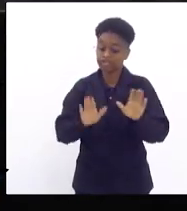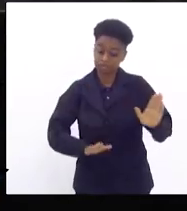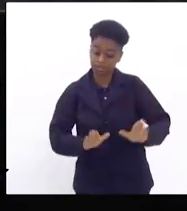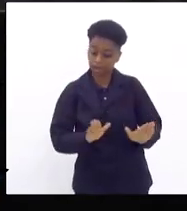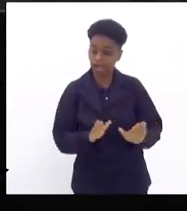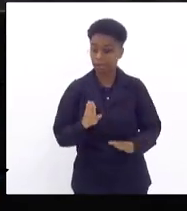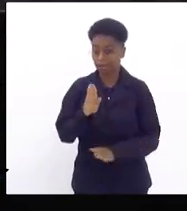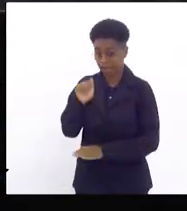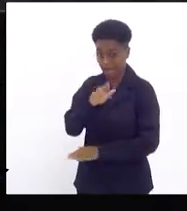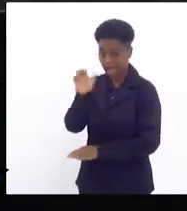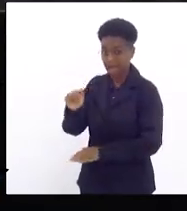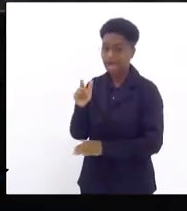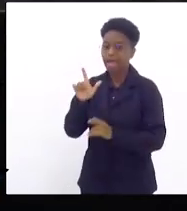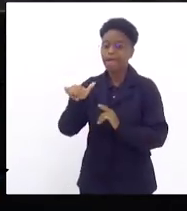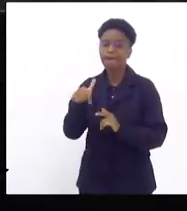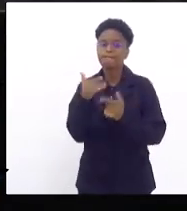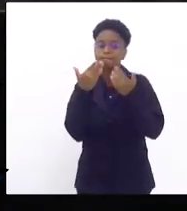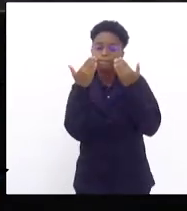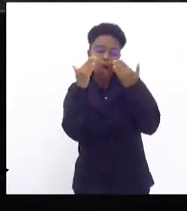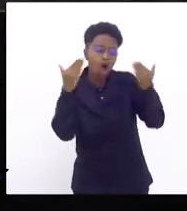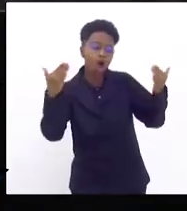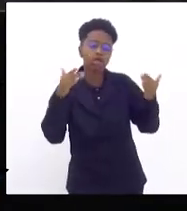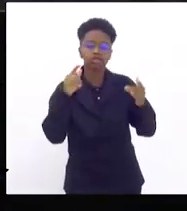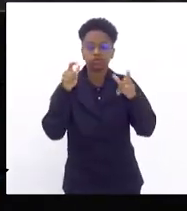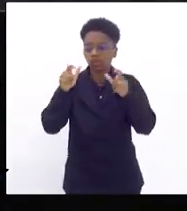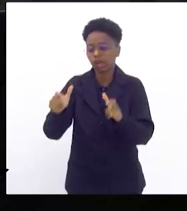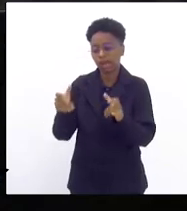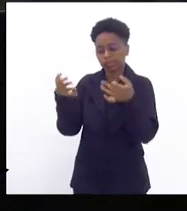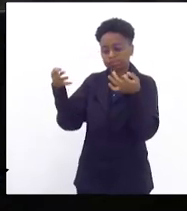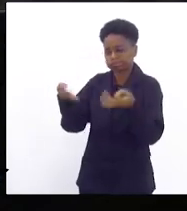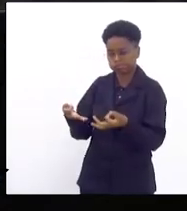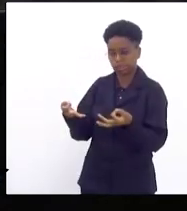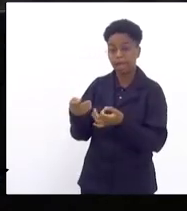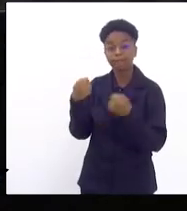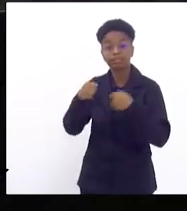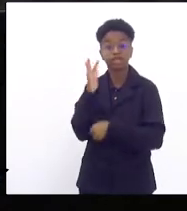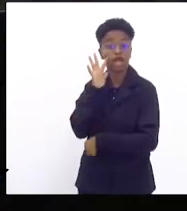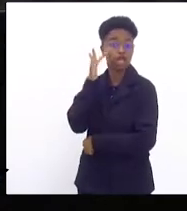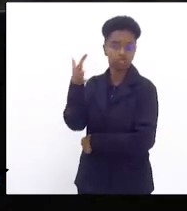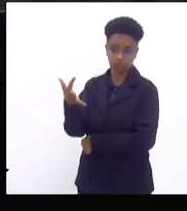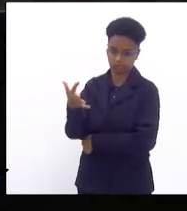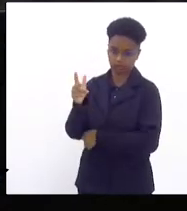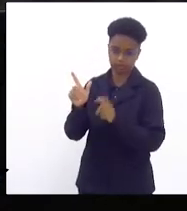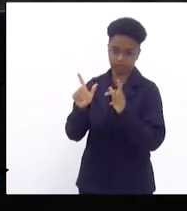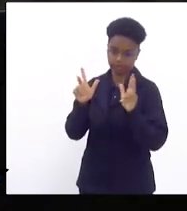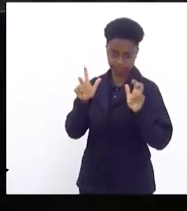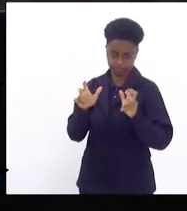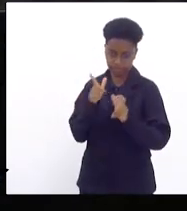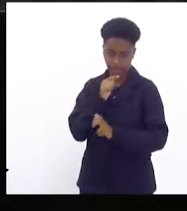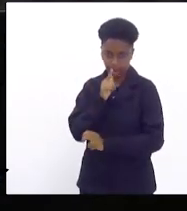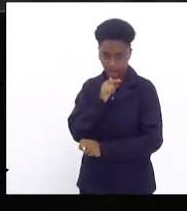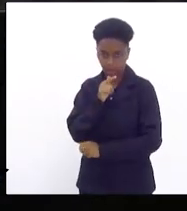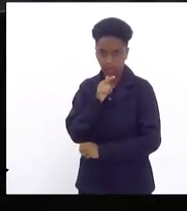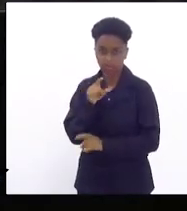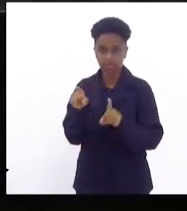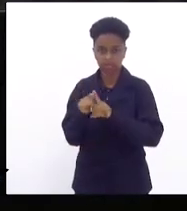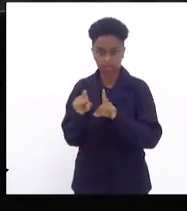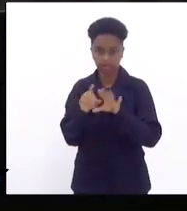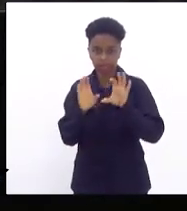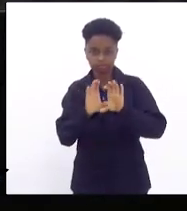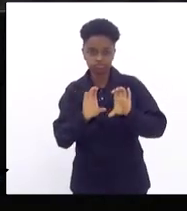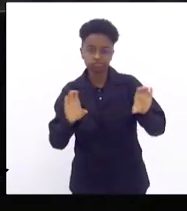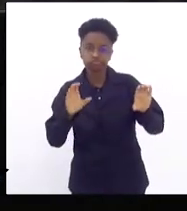vitrine né é uma área nobre então ali tem que ser resolvido a questão da água principalmente